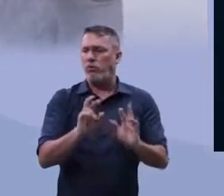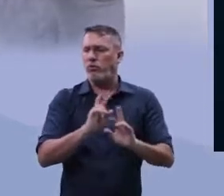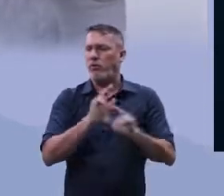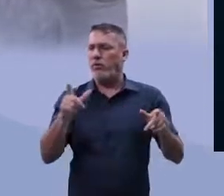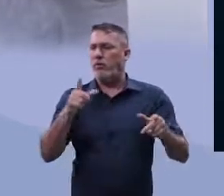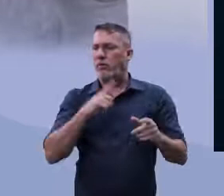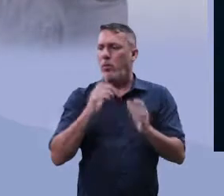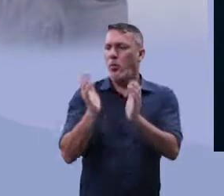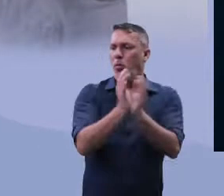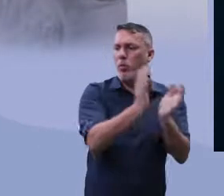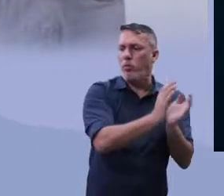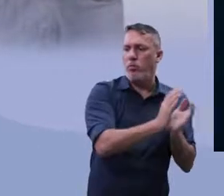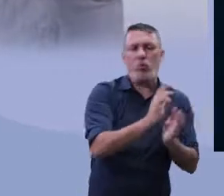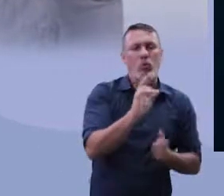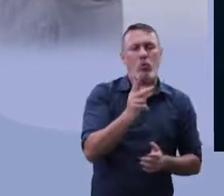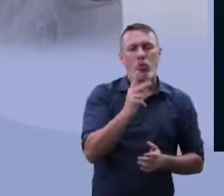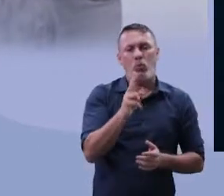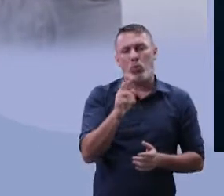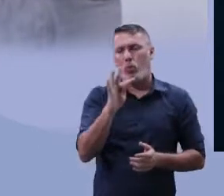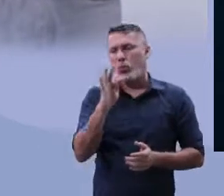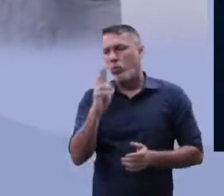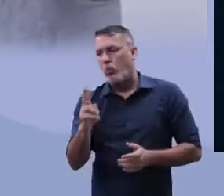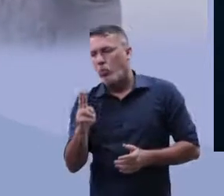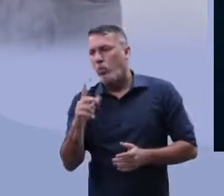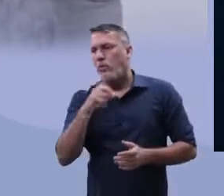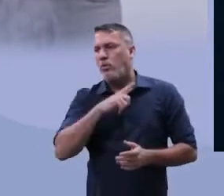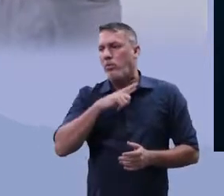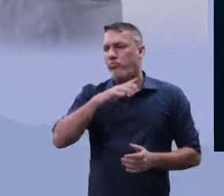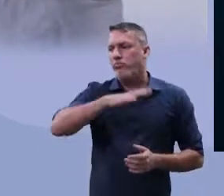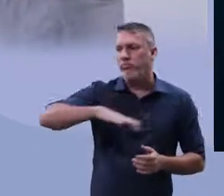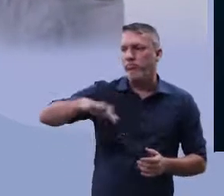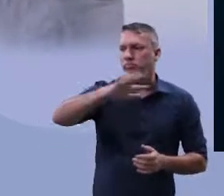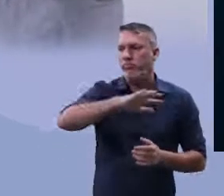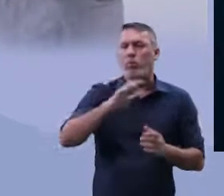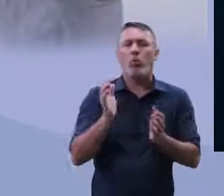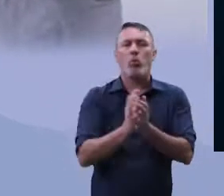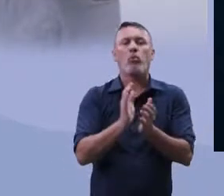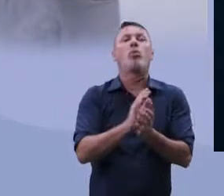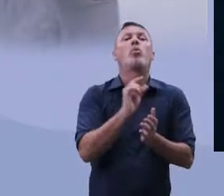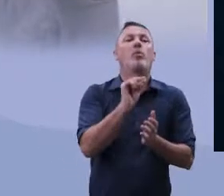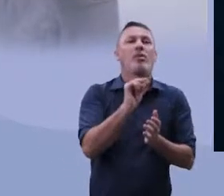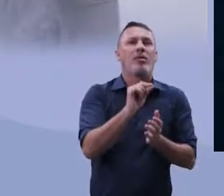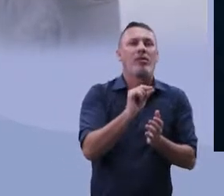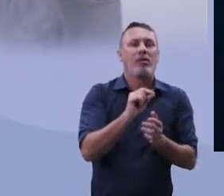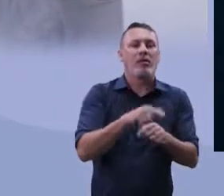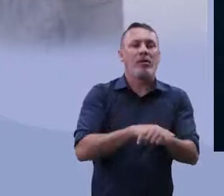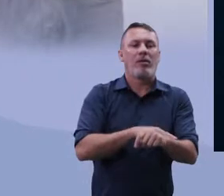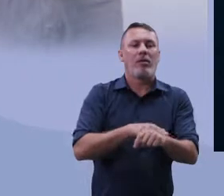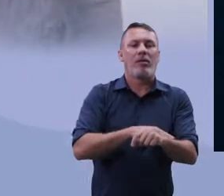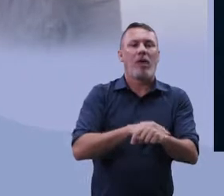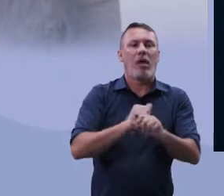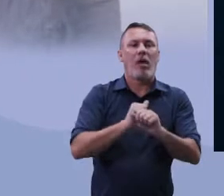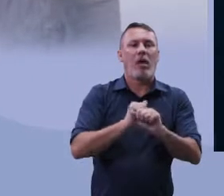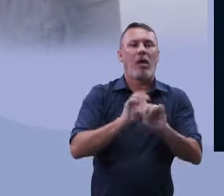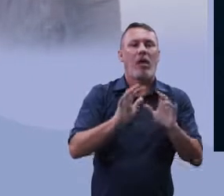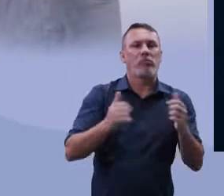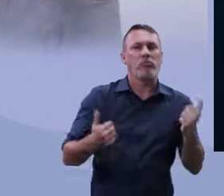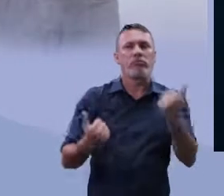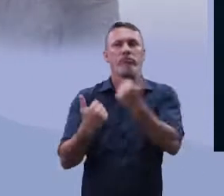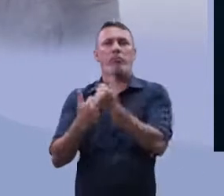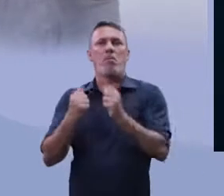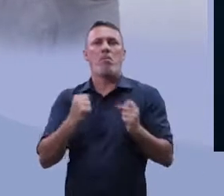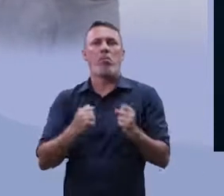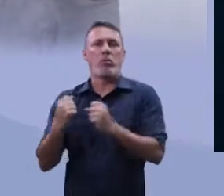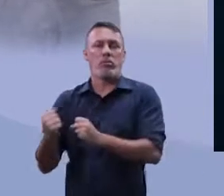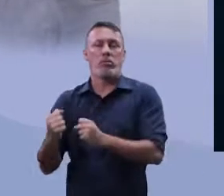Tutsi. E aí, o que fizeram? Pegaram a minoria e colocaram no poder. E aí, o que aconteceu? Essa